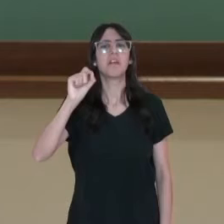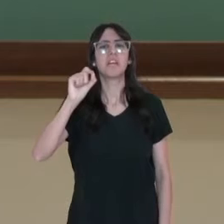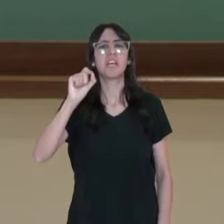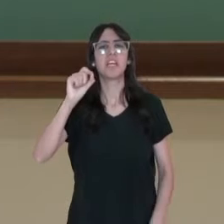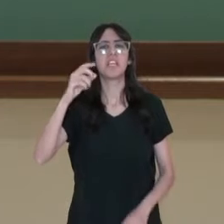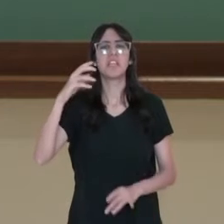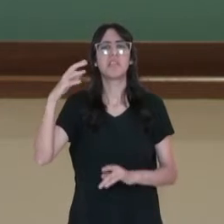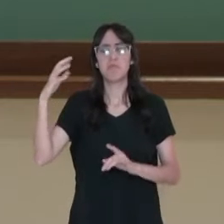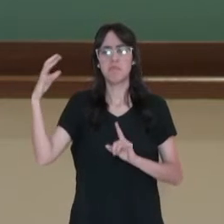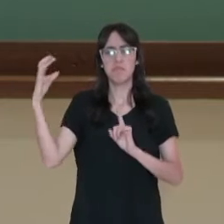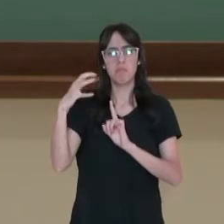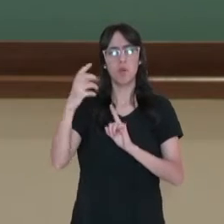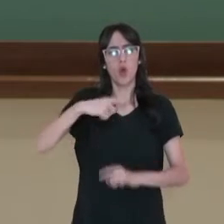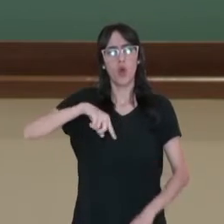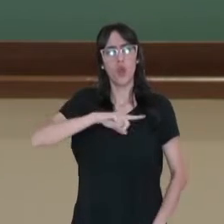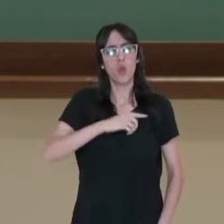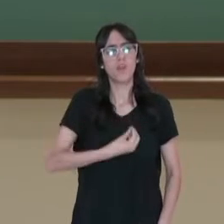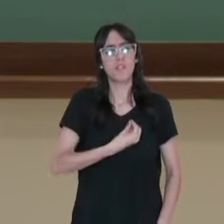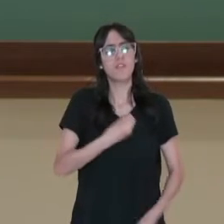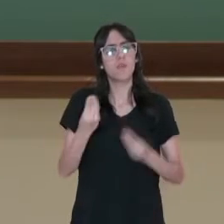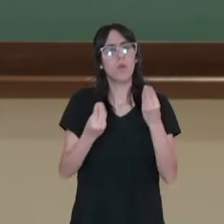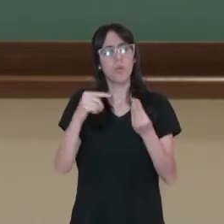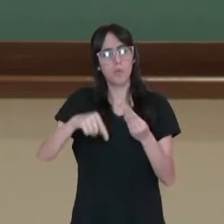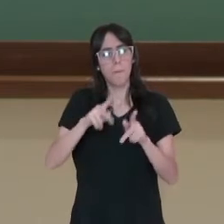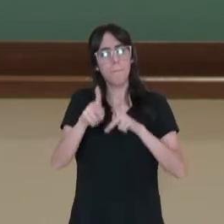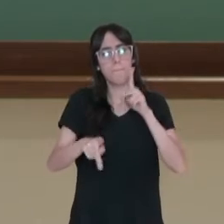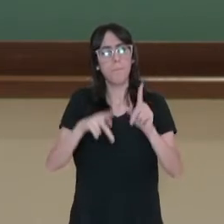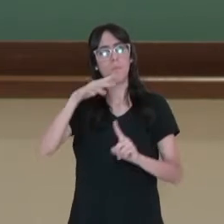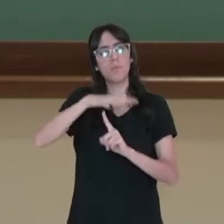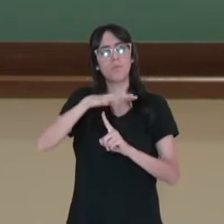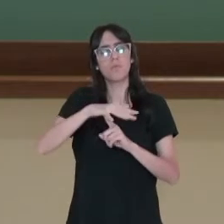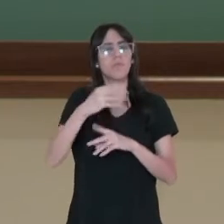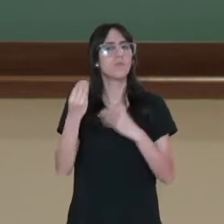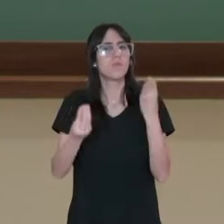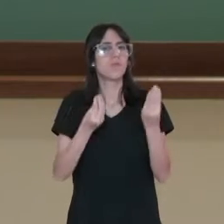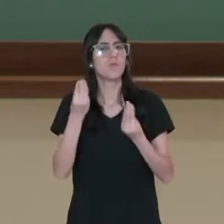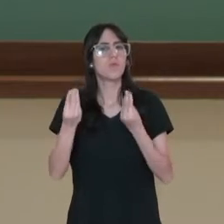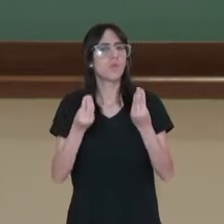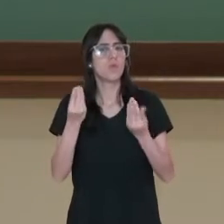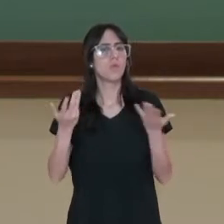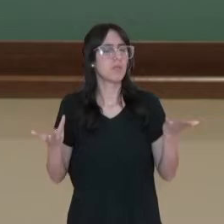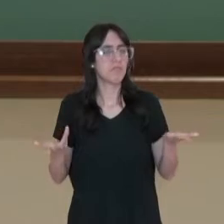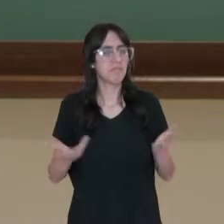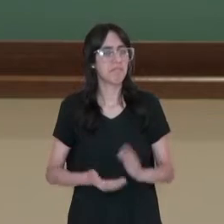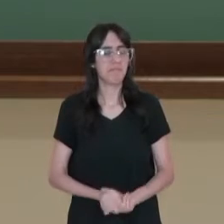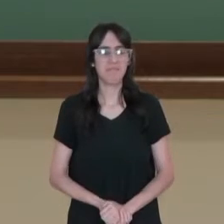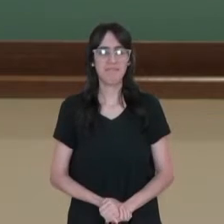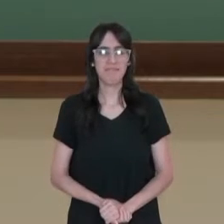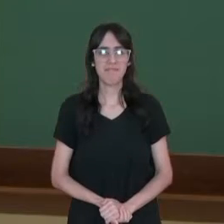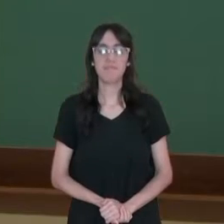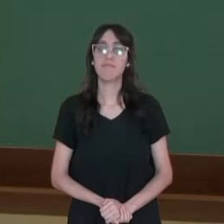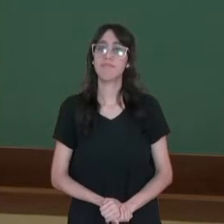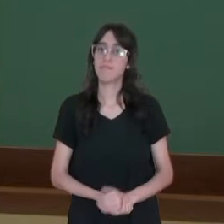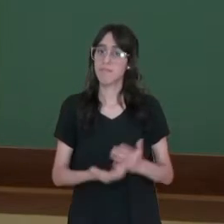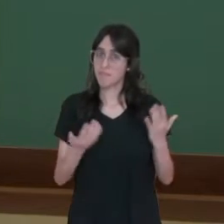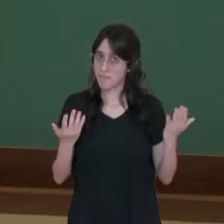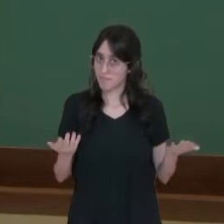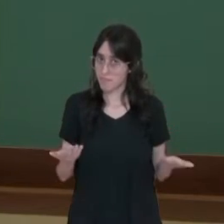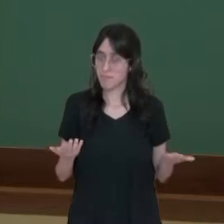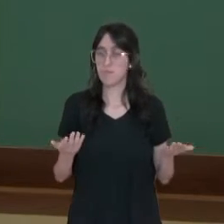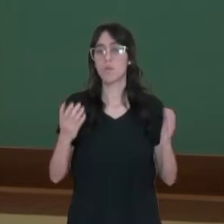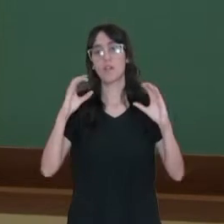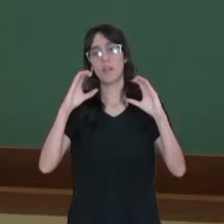temos na formação do povo paranaense, da sociedade paranaense. E para isso, claro,